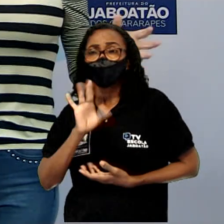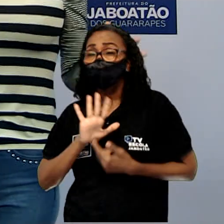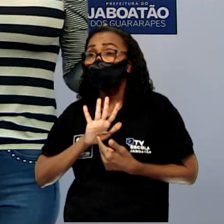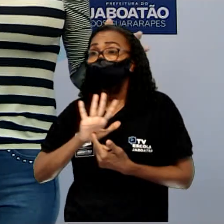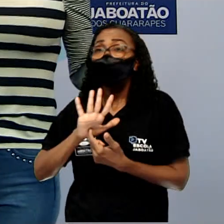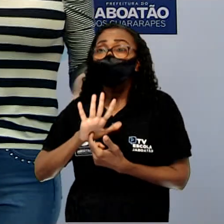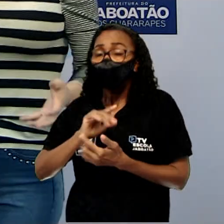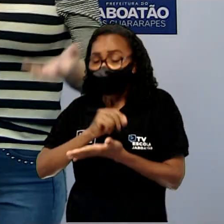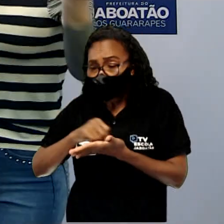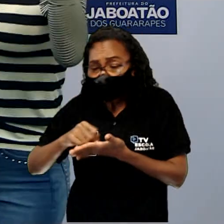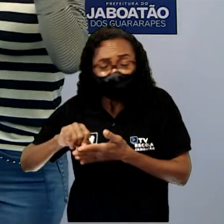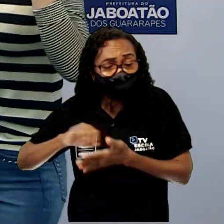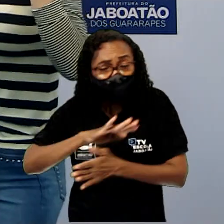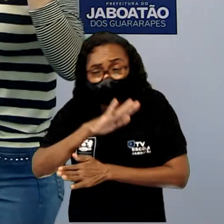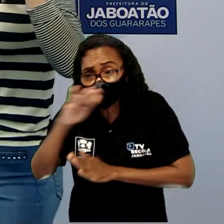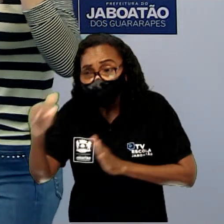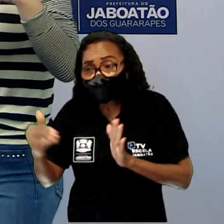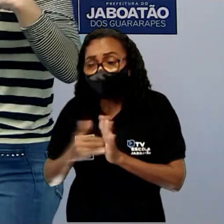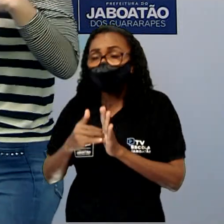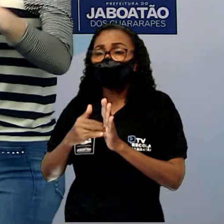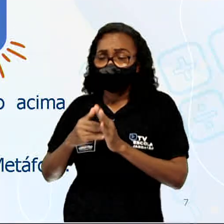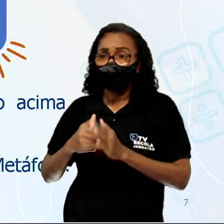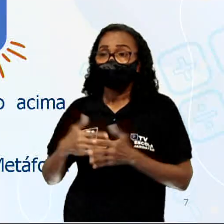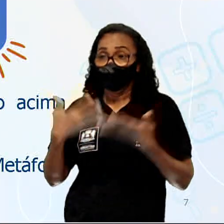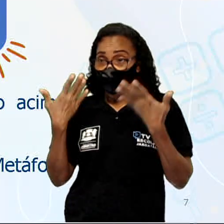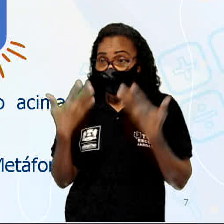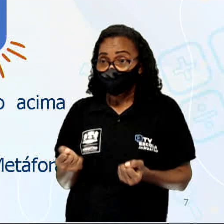tudo. Vamos lá continuar o desafio?